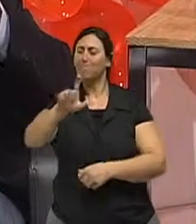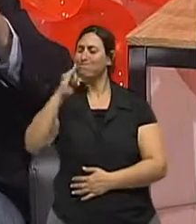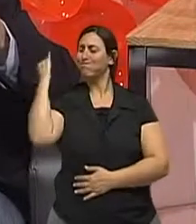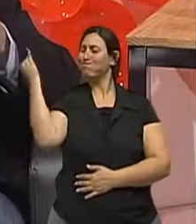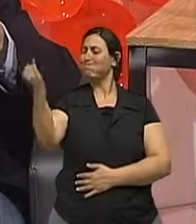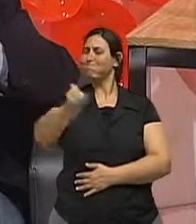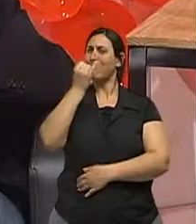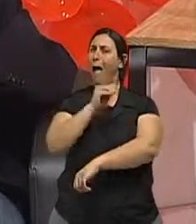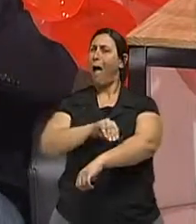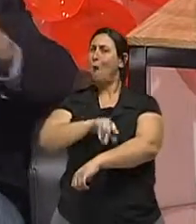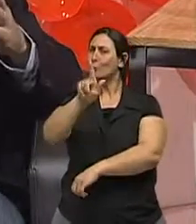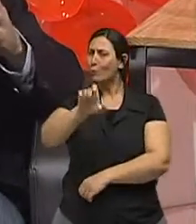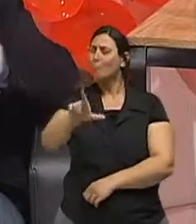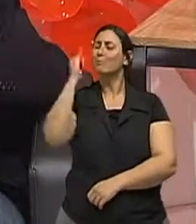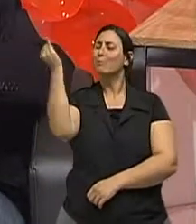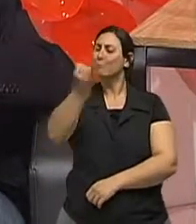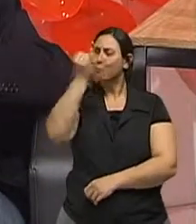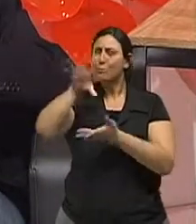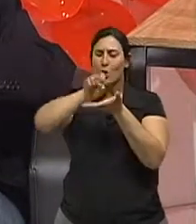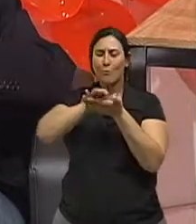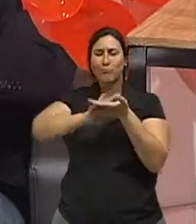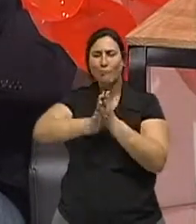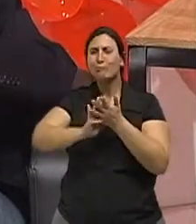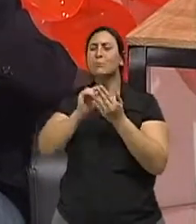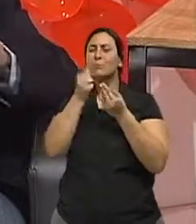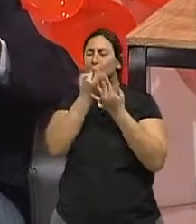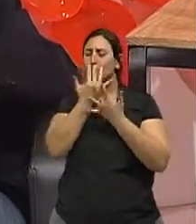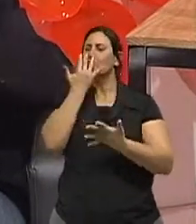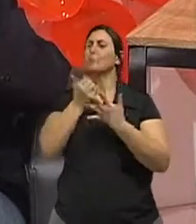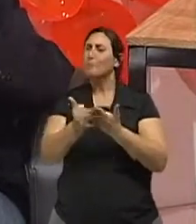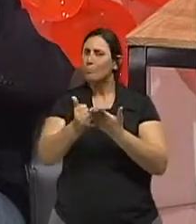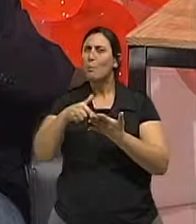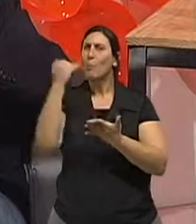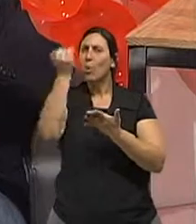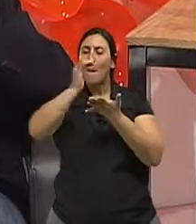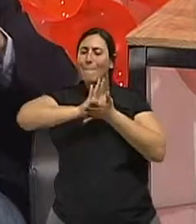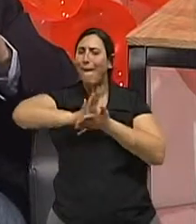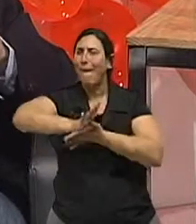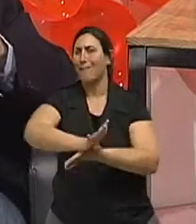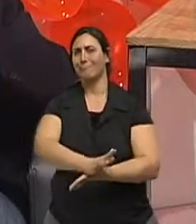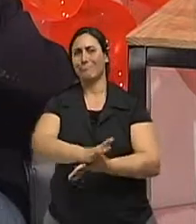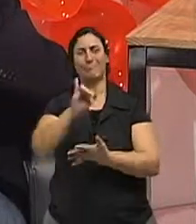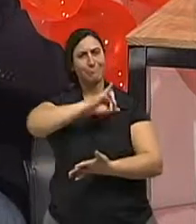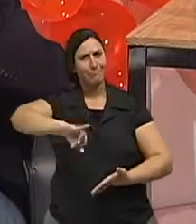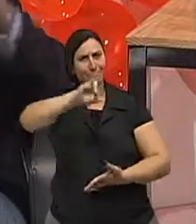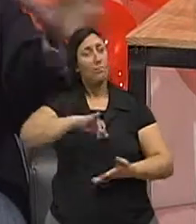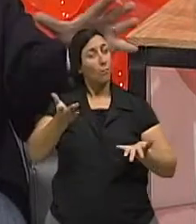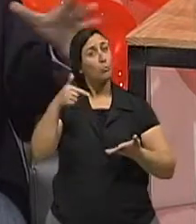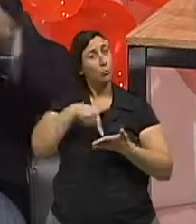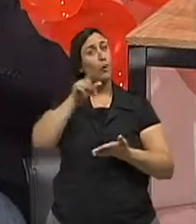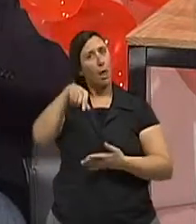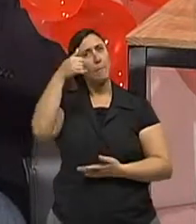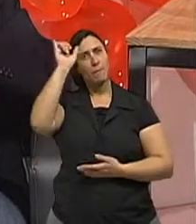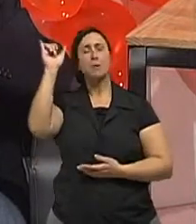dúvida. Mas água e sabão também é muito importante. Então, isso é uma atitude de prevenção de saúde